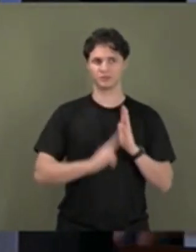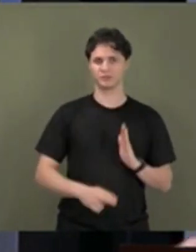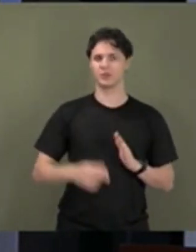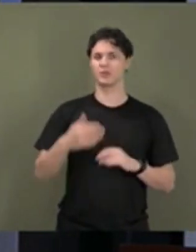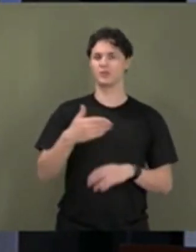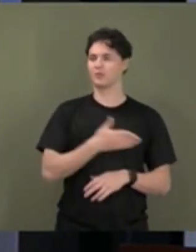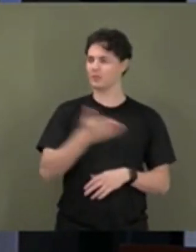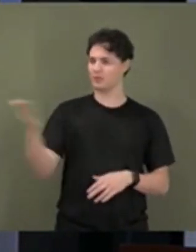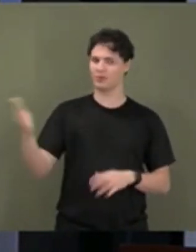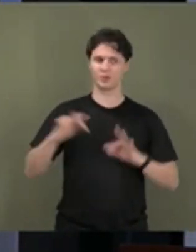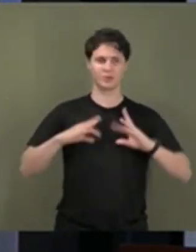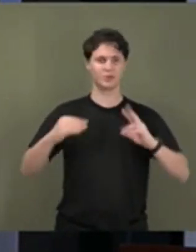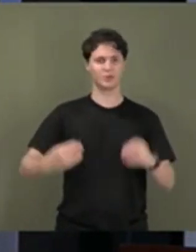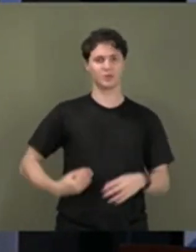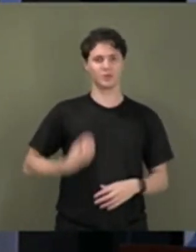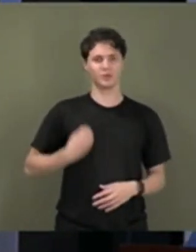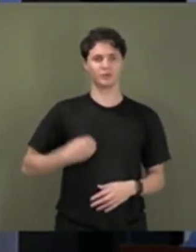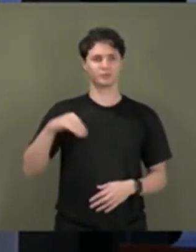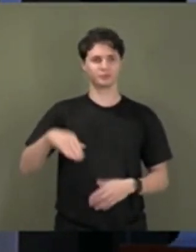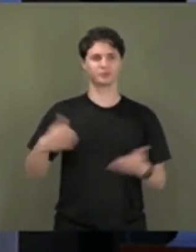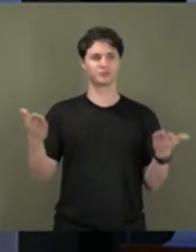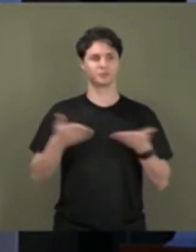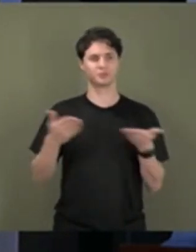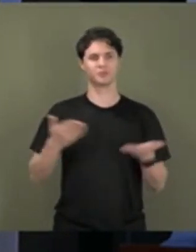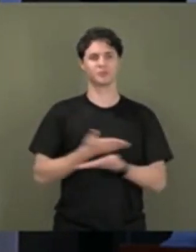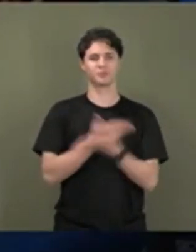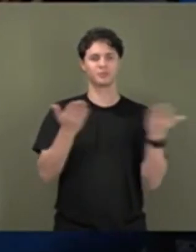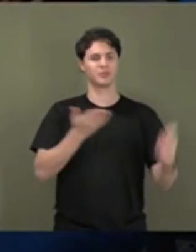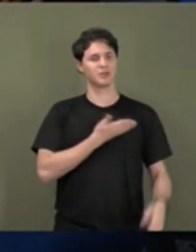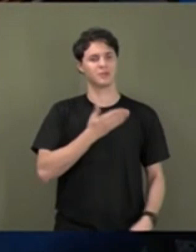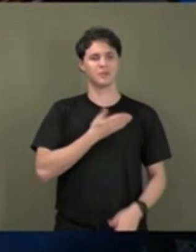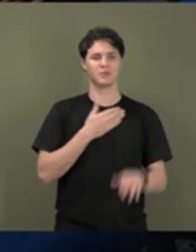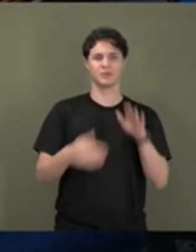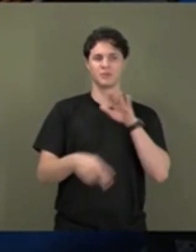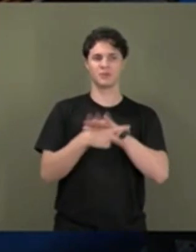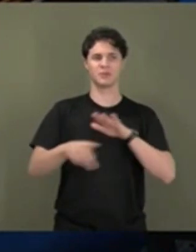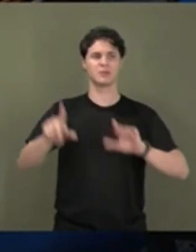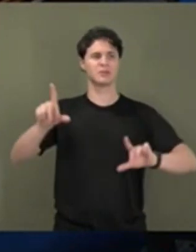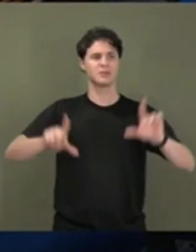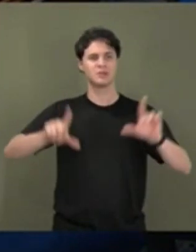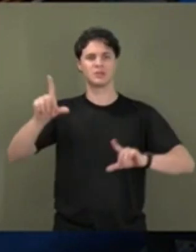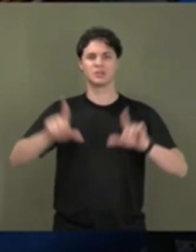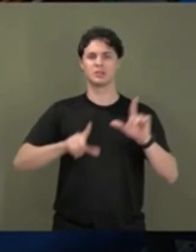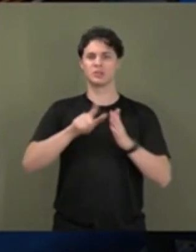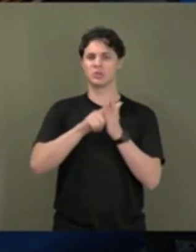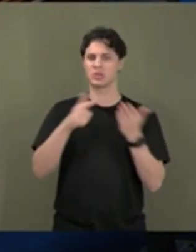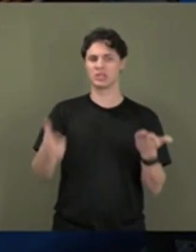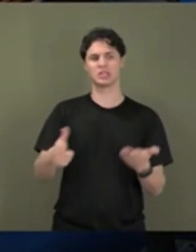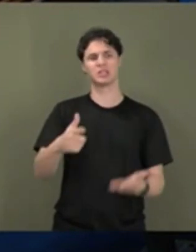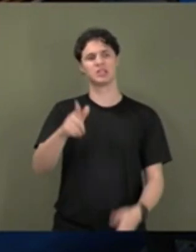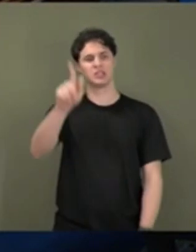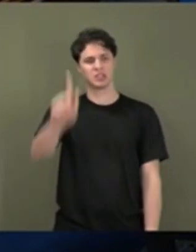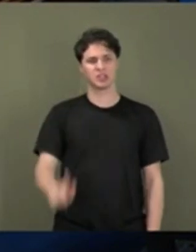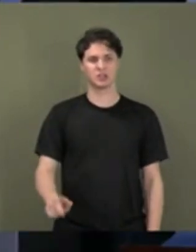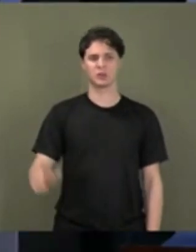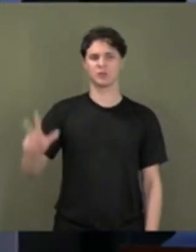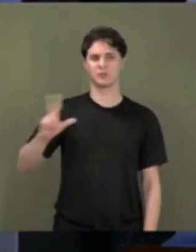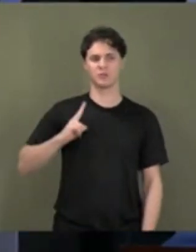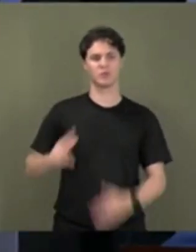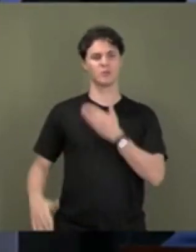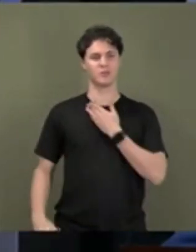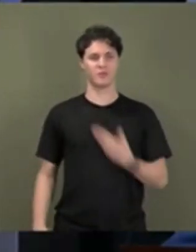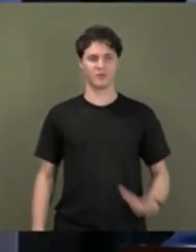demais que se fazem presentes, colegas de imprensa, jornalistas, gestores privados e